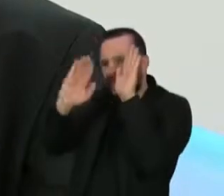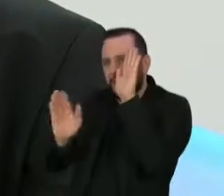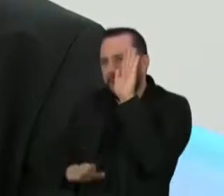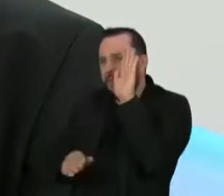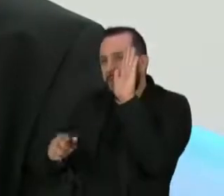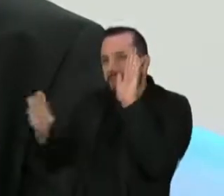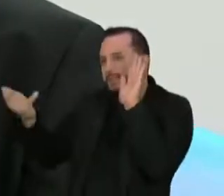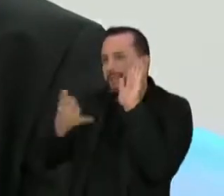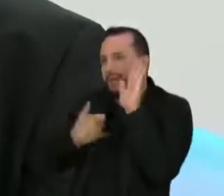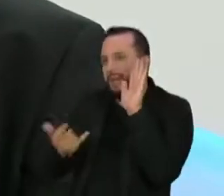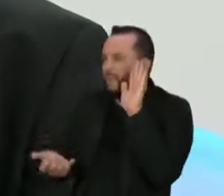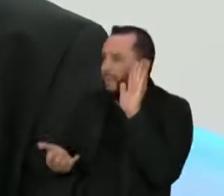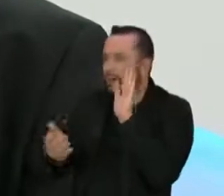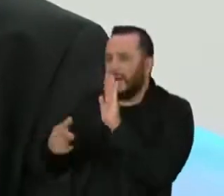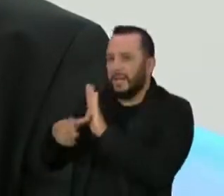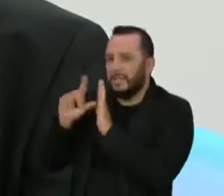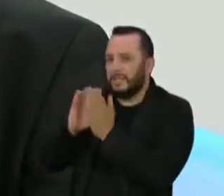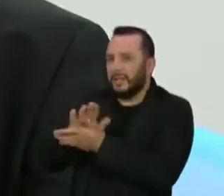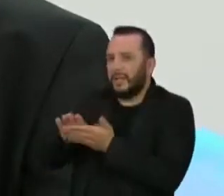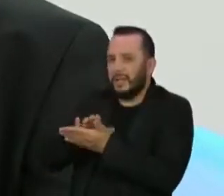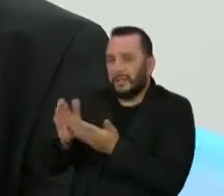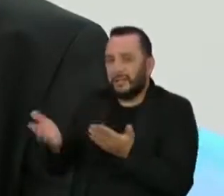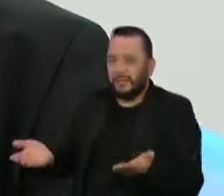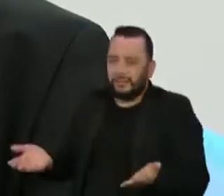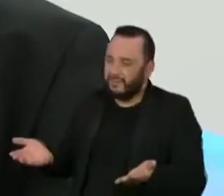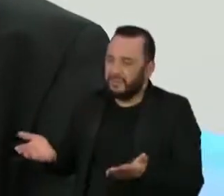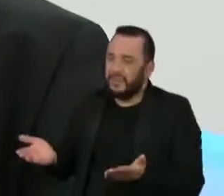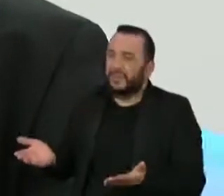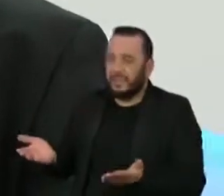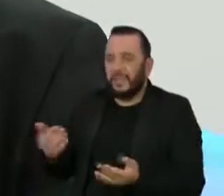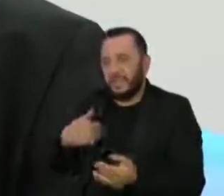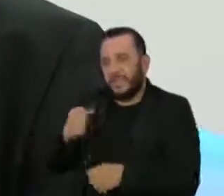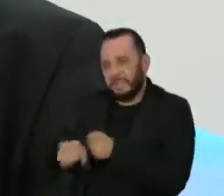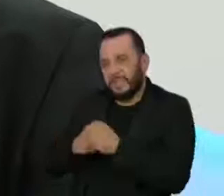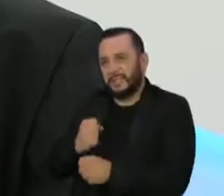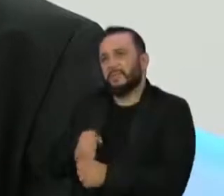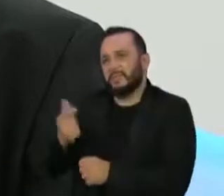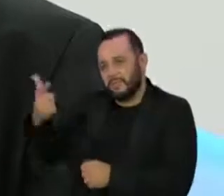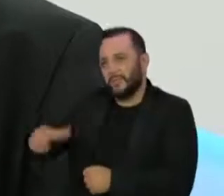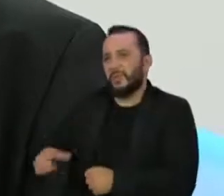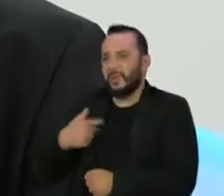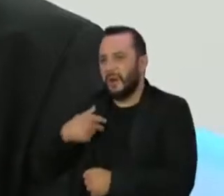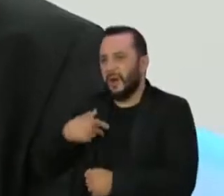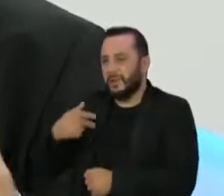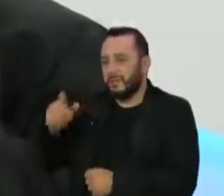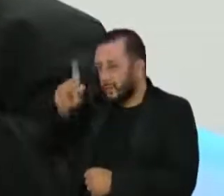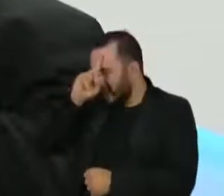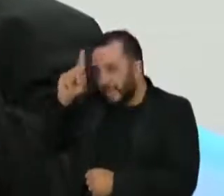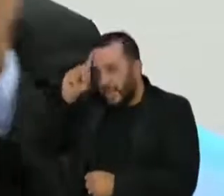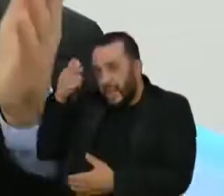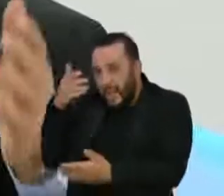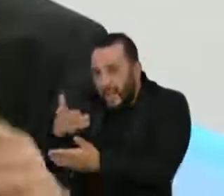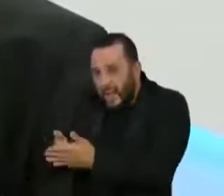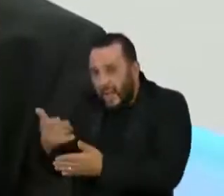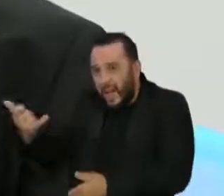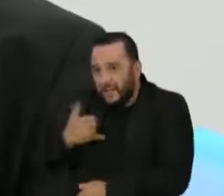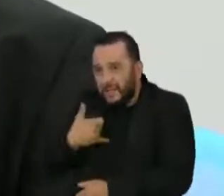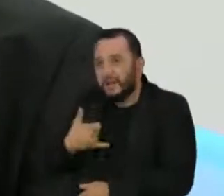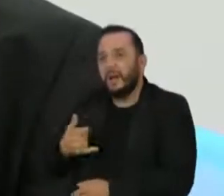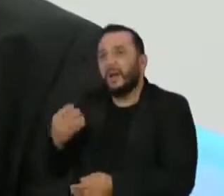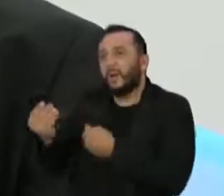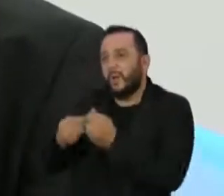Isso é uma crítica, a sociedade está trabalhando. Eu posso elencar aqui diversos trabalhos, o Cebedes está fazendo um trabalho